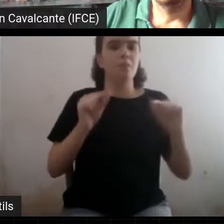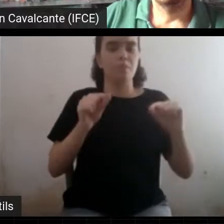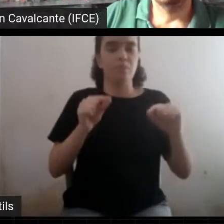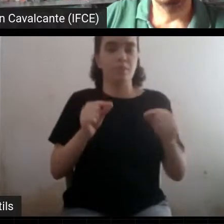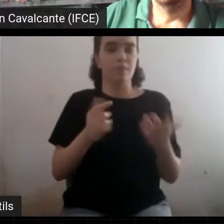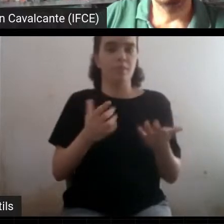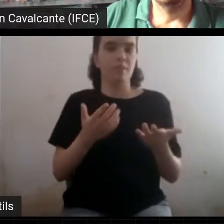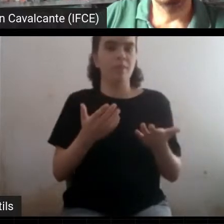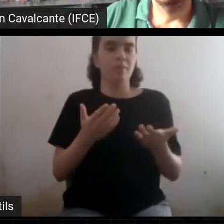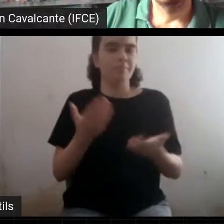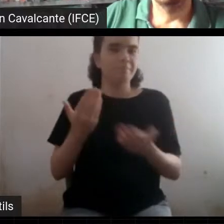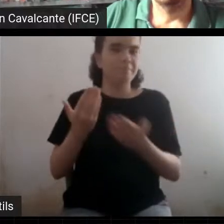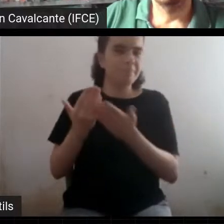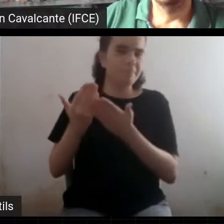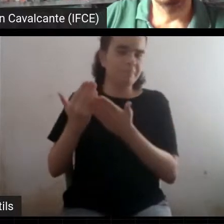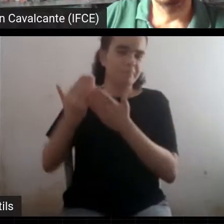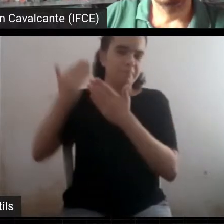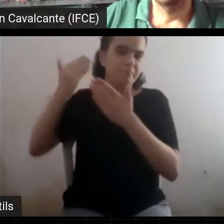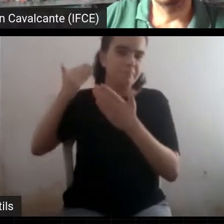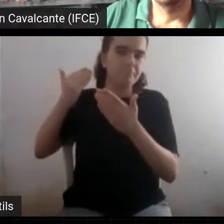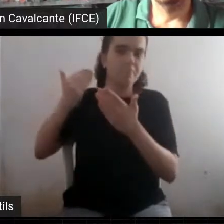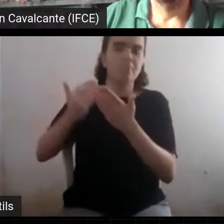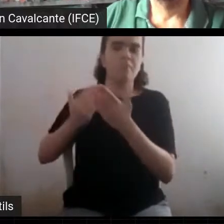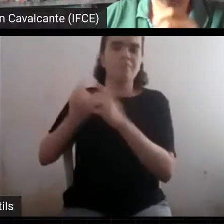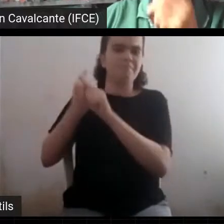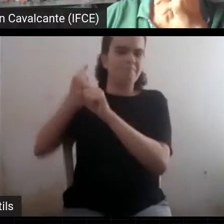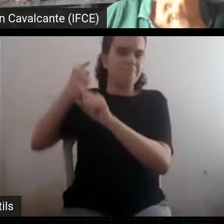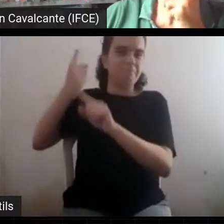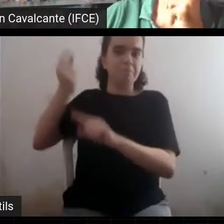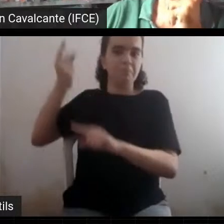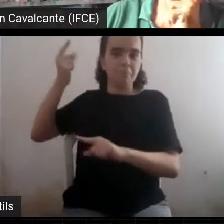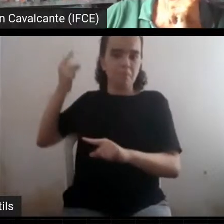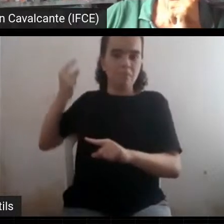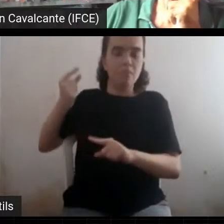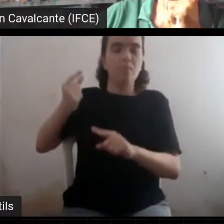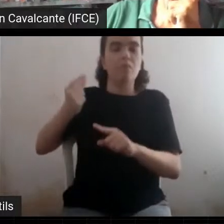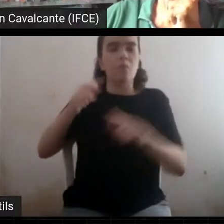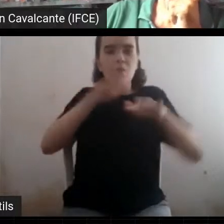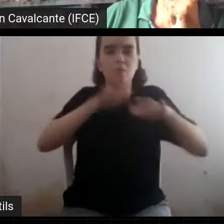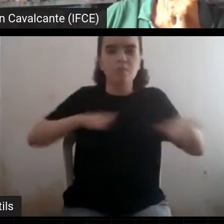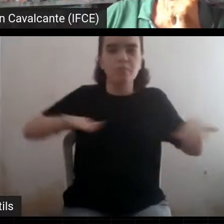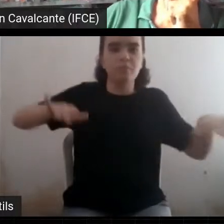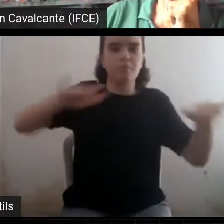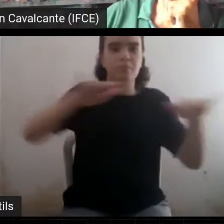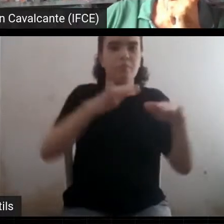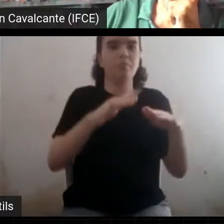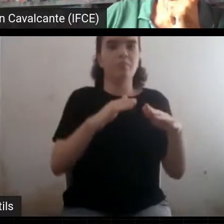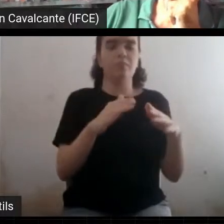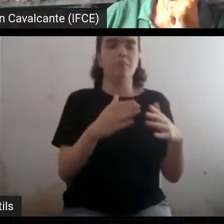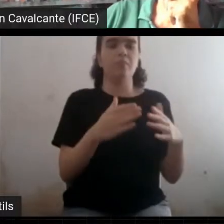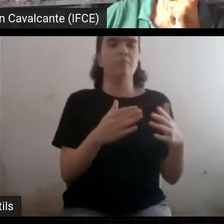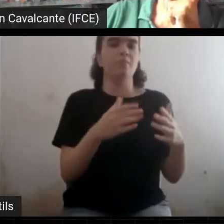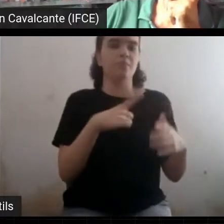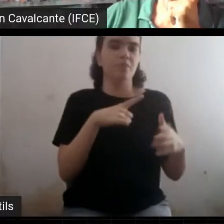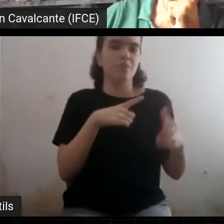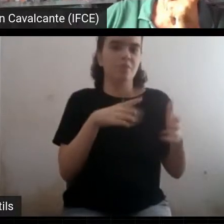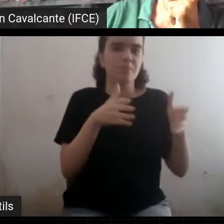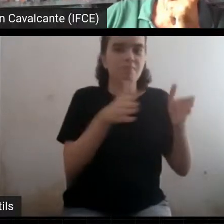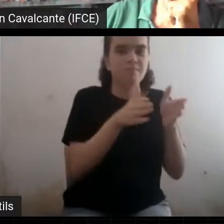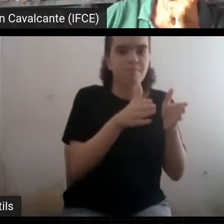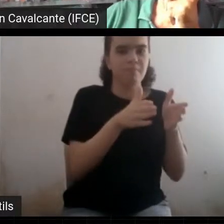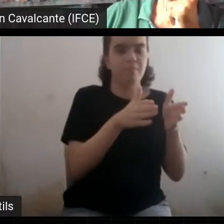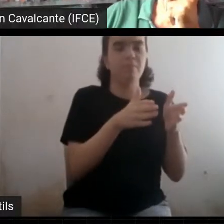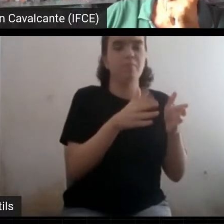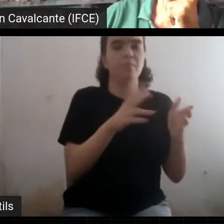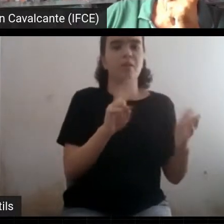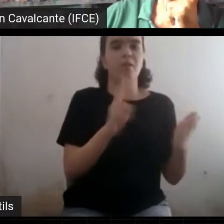você fez com esse material? Você pegou e esse material estava em contato. Se ele estava em contato, então ele podia fazer uma troca, como a gente